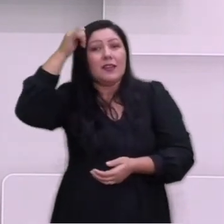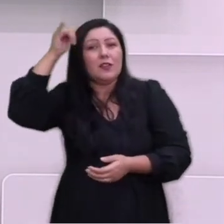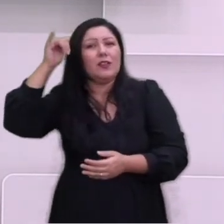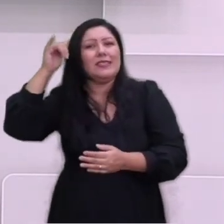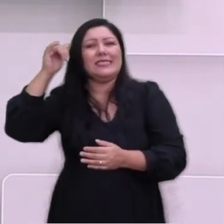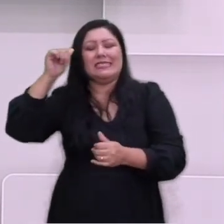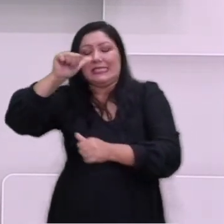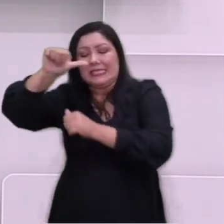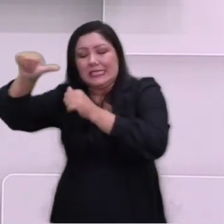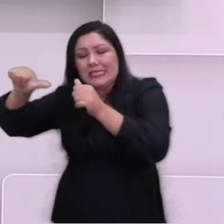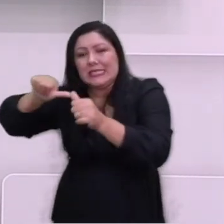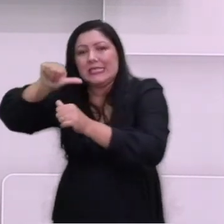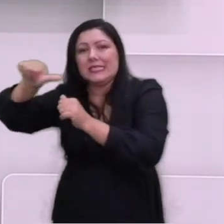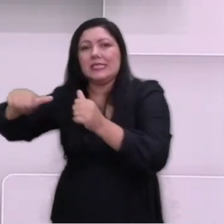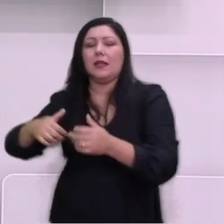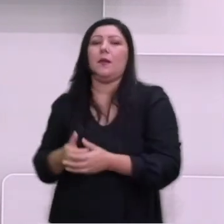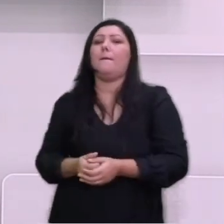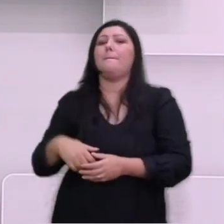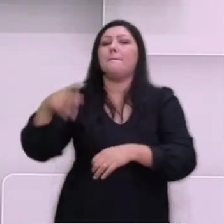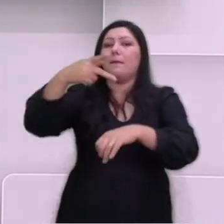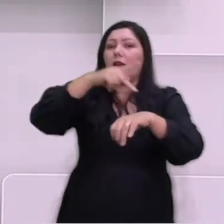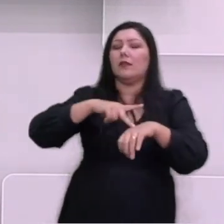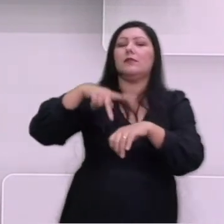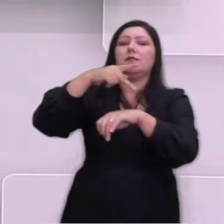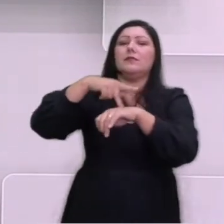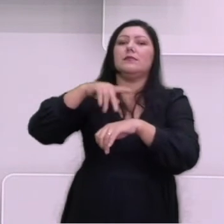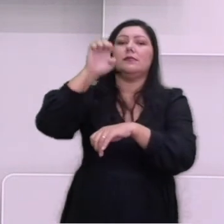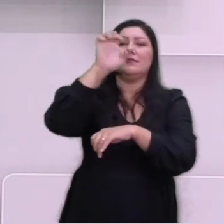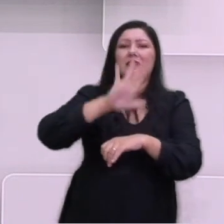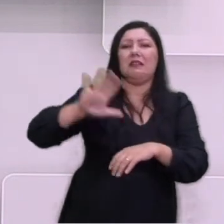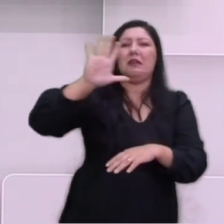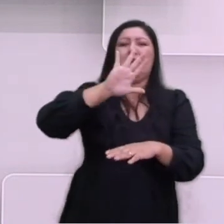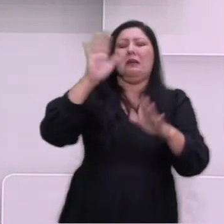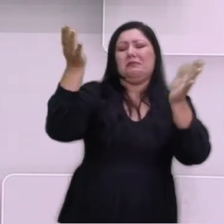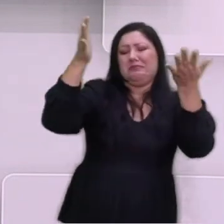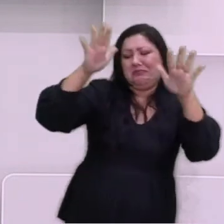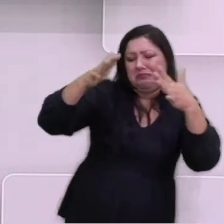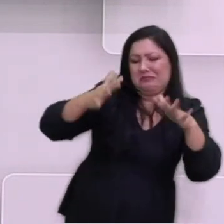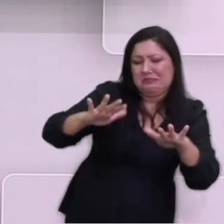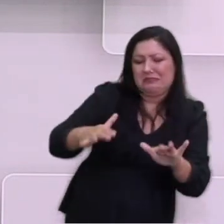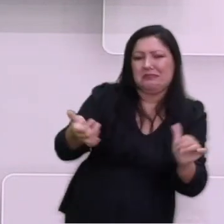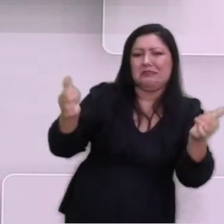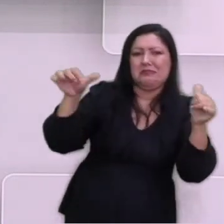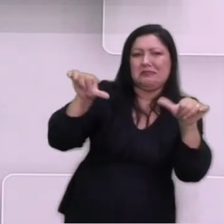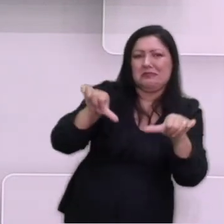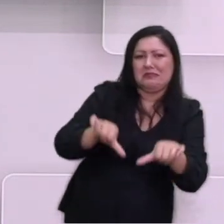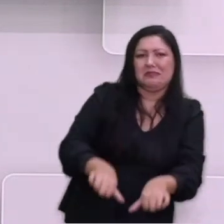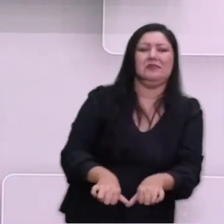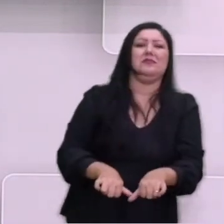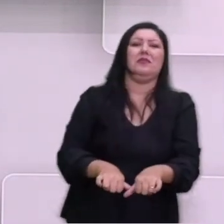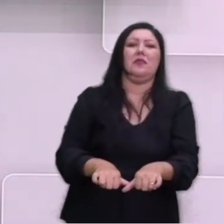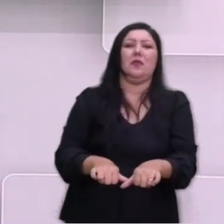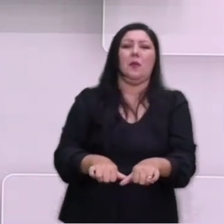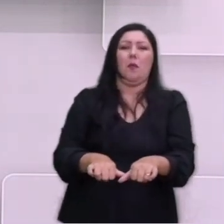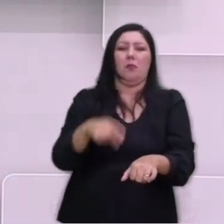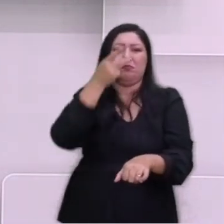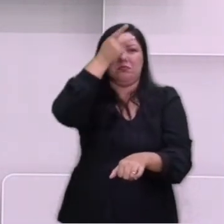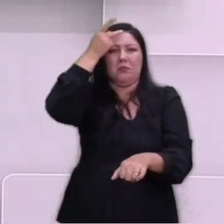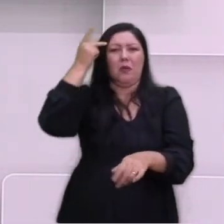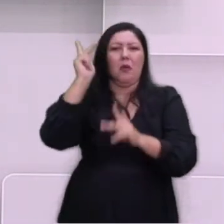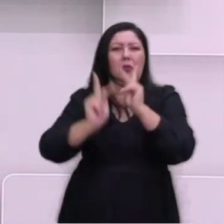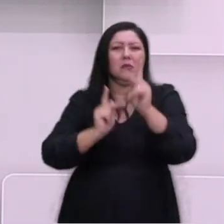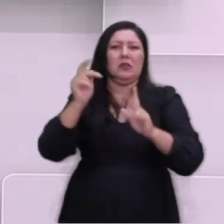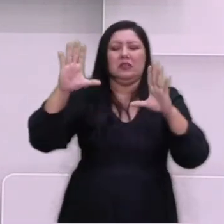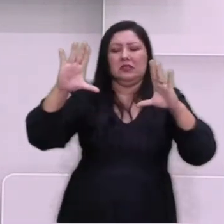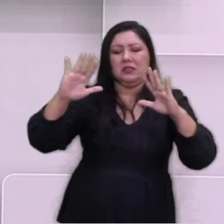Os países europeus se encontravam destruídos e com sua população reduzida. Somente com a